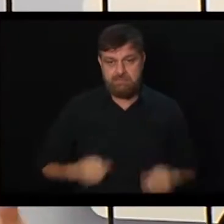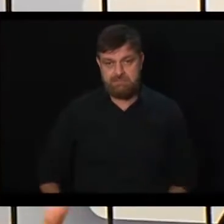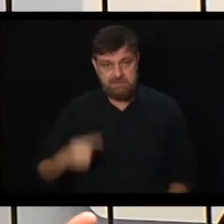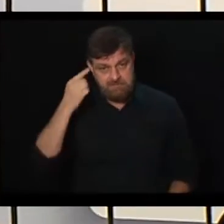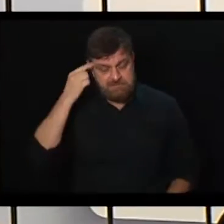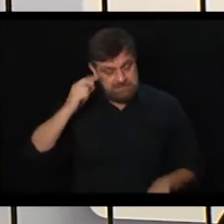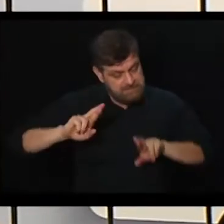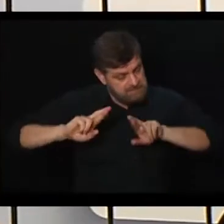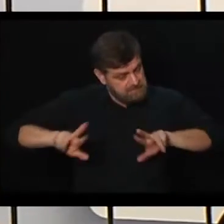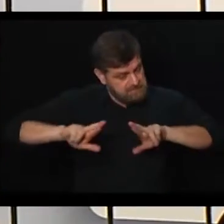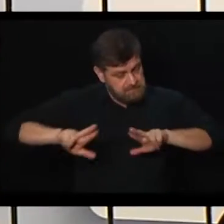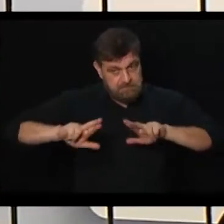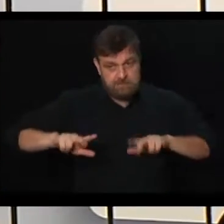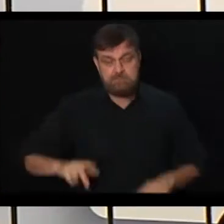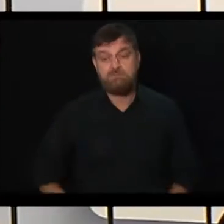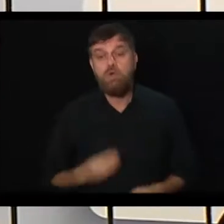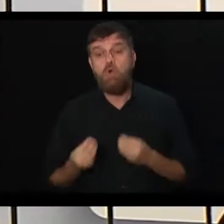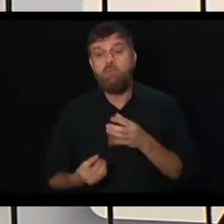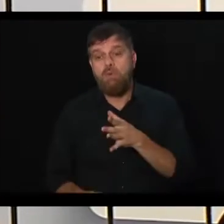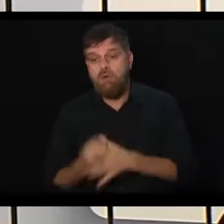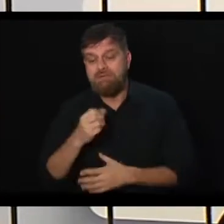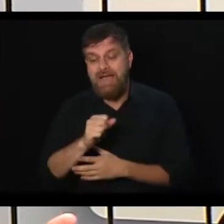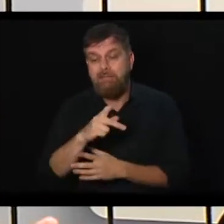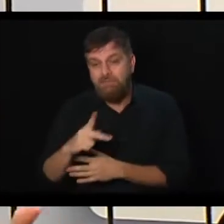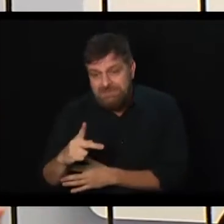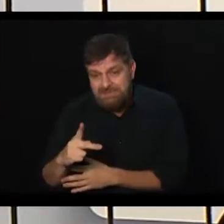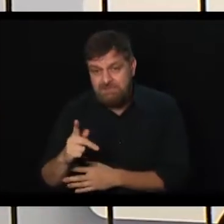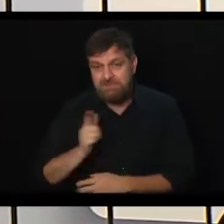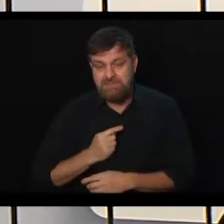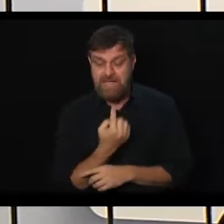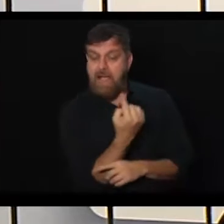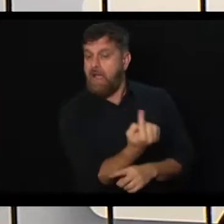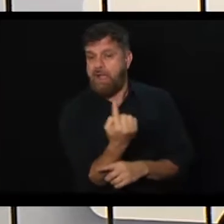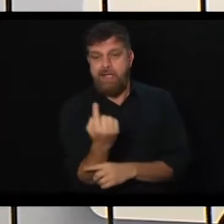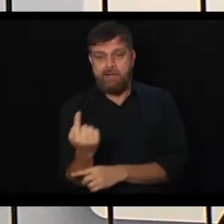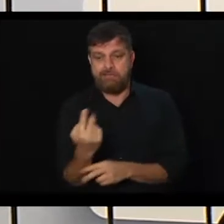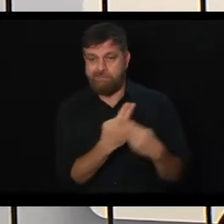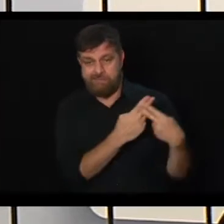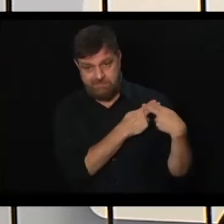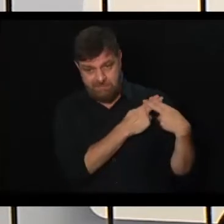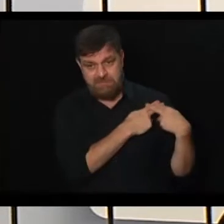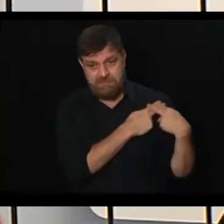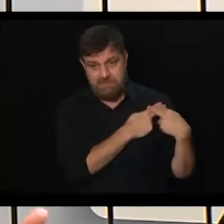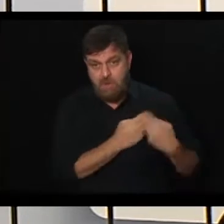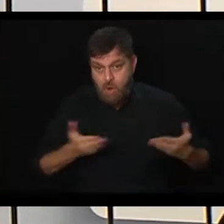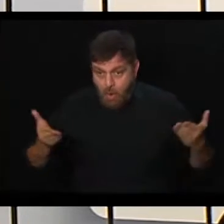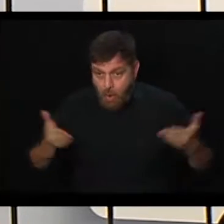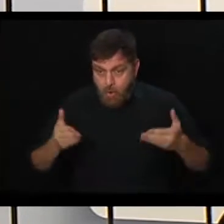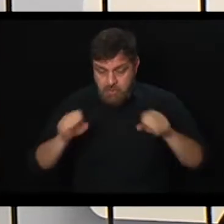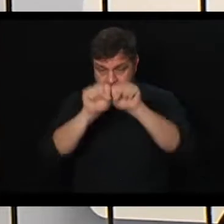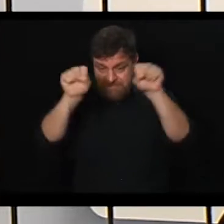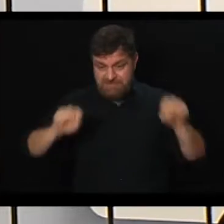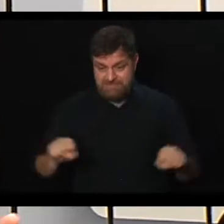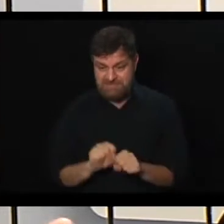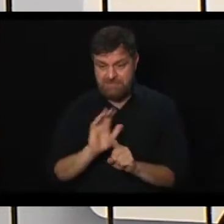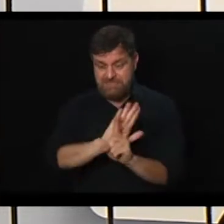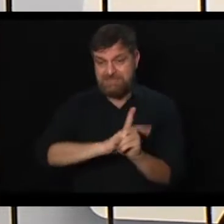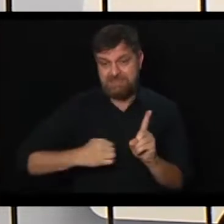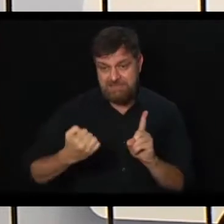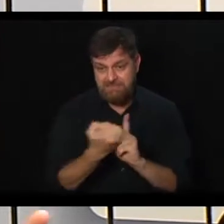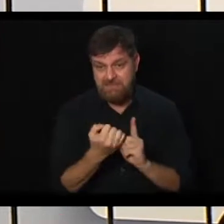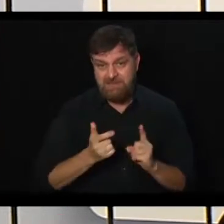uma outra ideia de Previdência. É uma Previdência que é cada um por si. Na verdade, hoje o sistema de Seguridade Social é regime